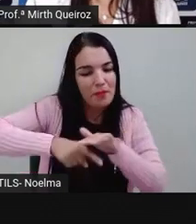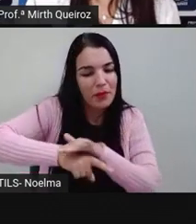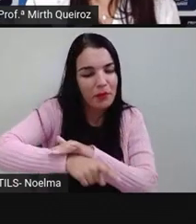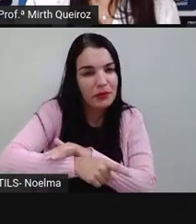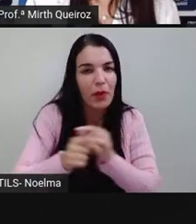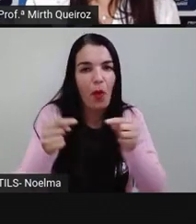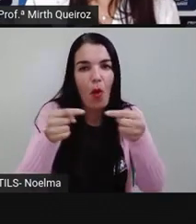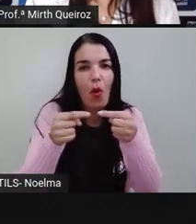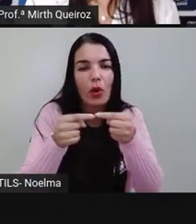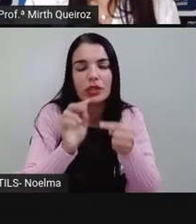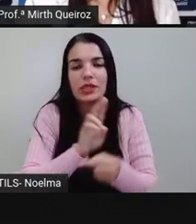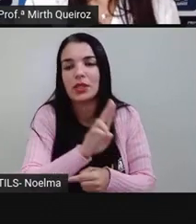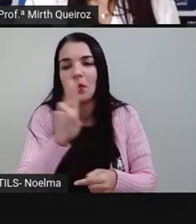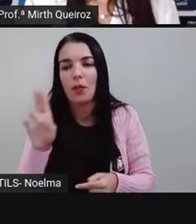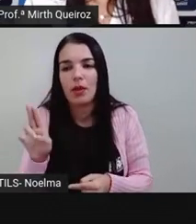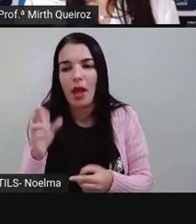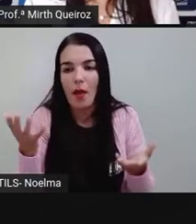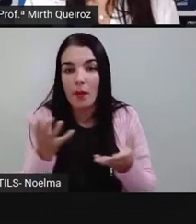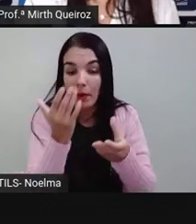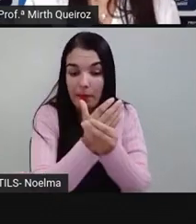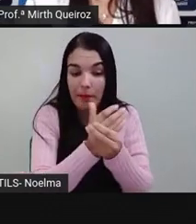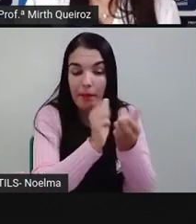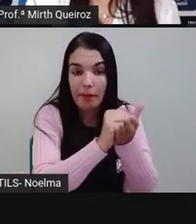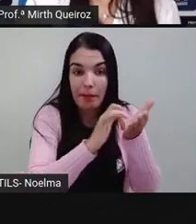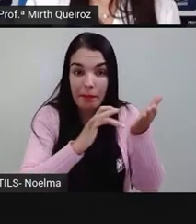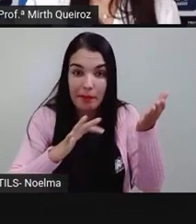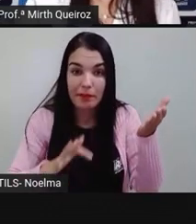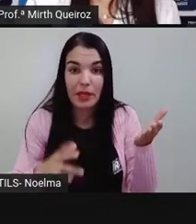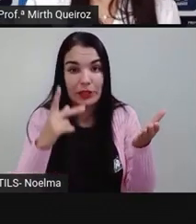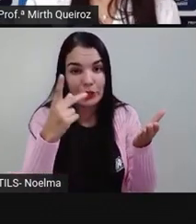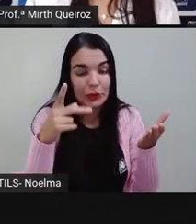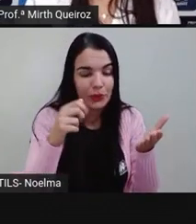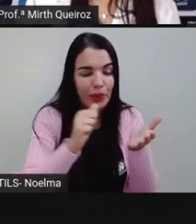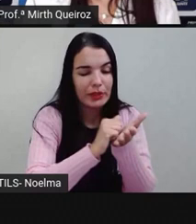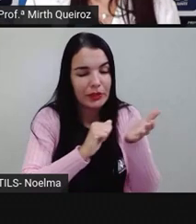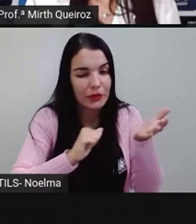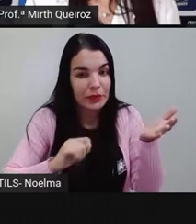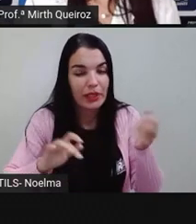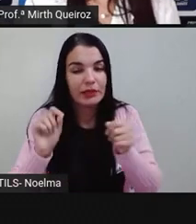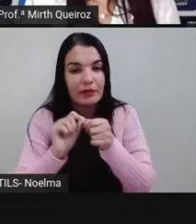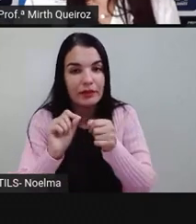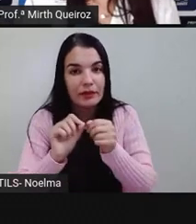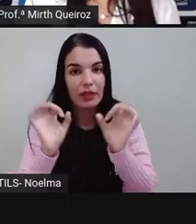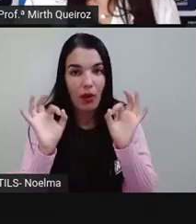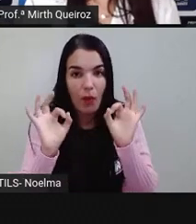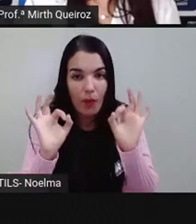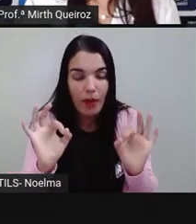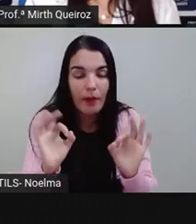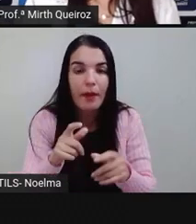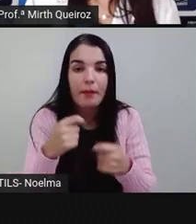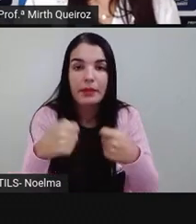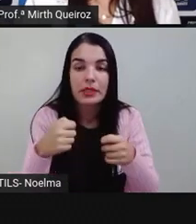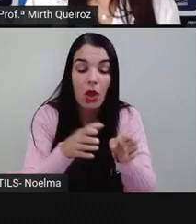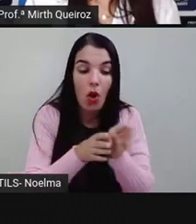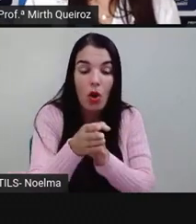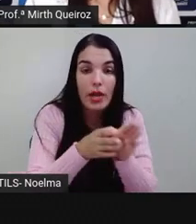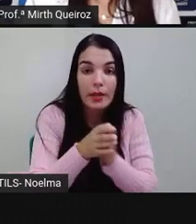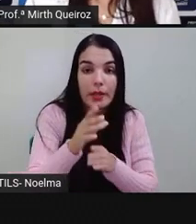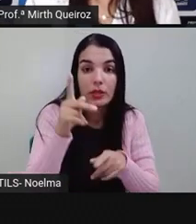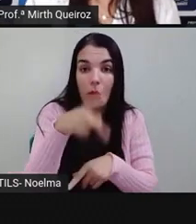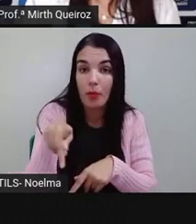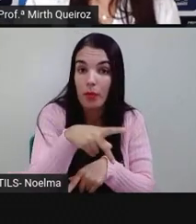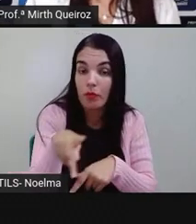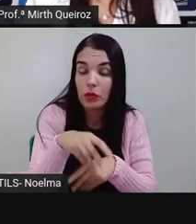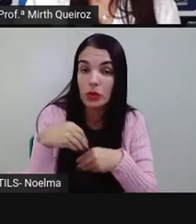sobre concordância nominal. Pegue o seu percurso, faça as suas atividades direitinho, analise aí orientações, as orientações